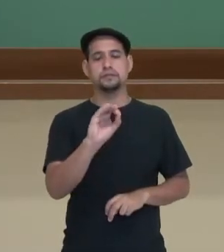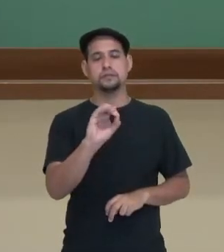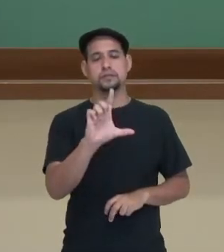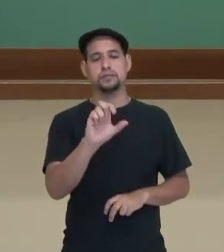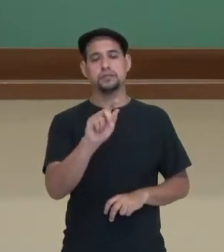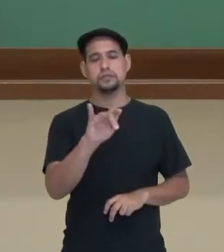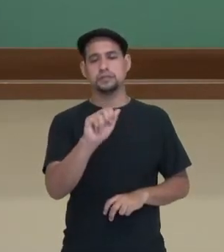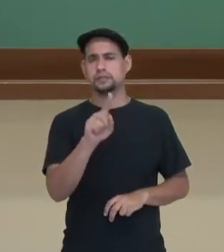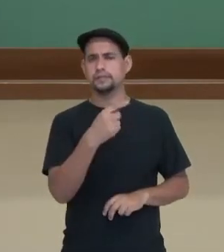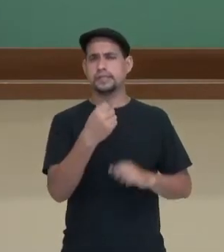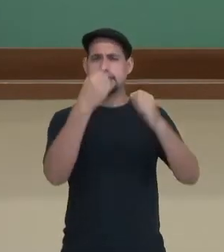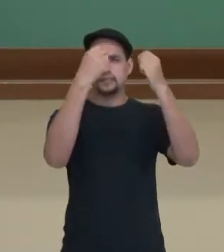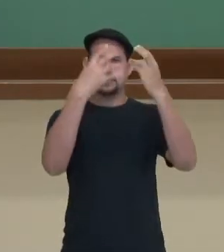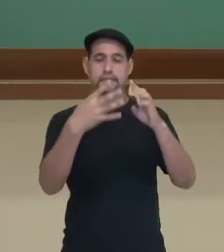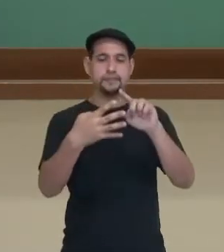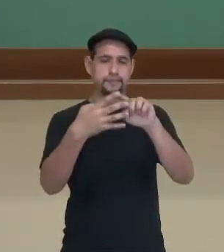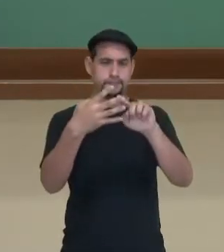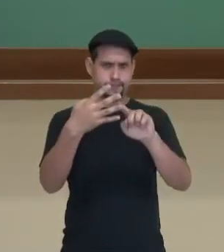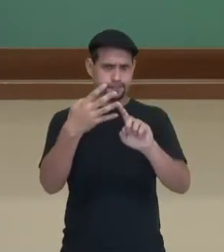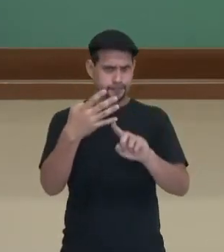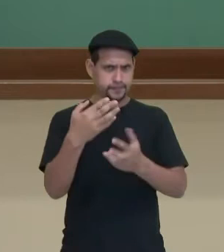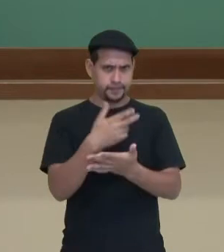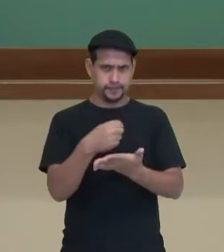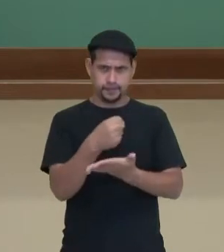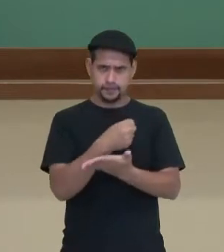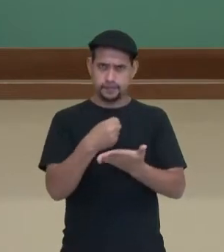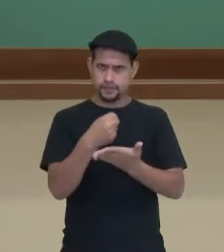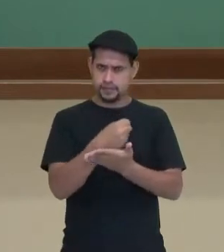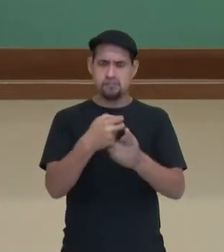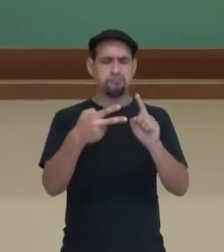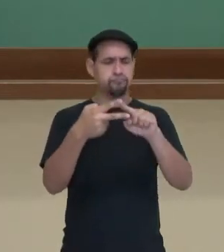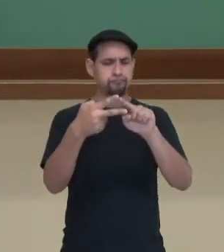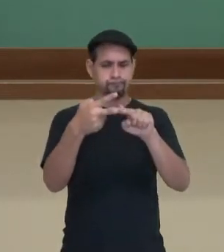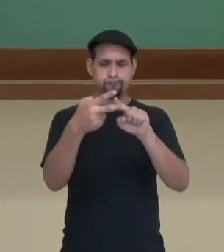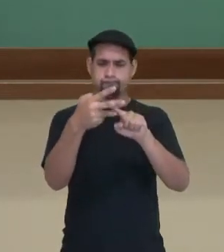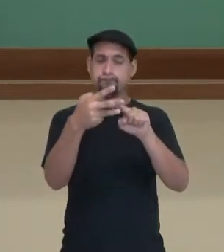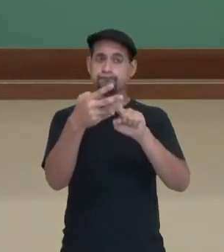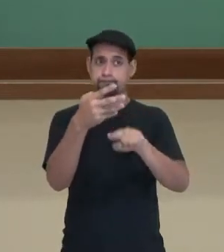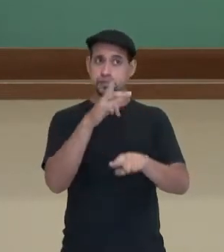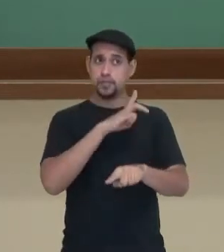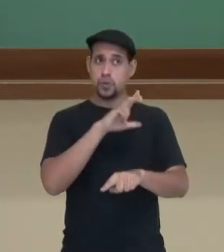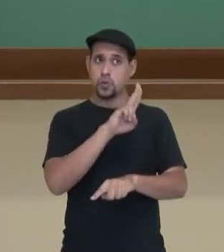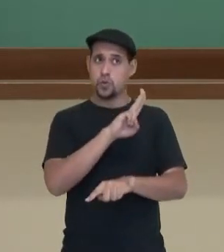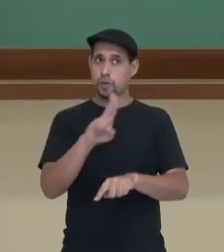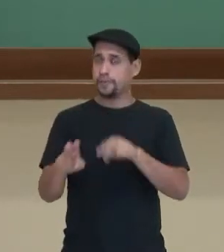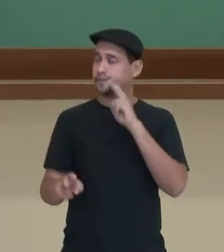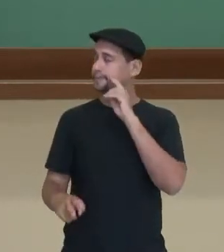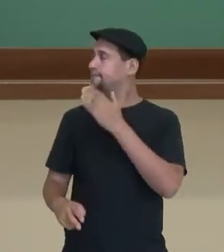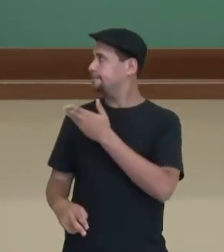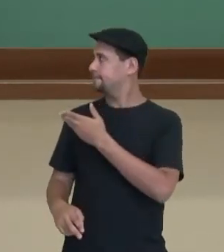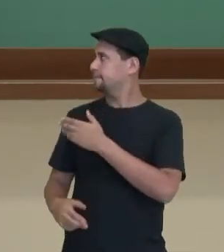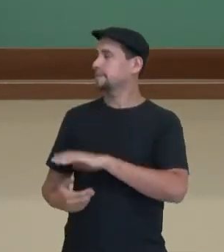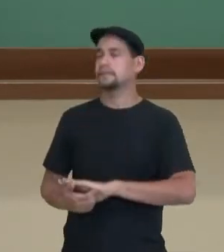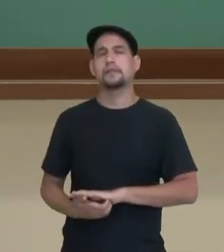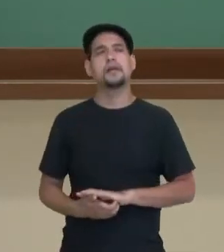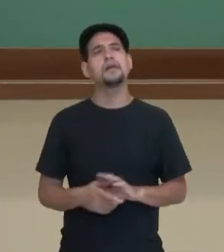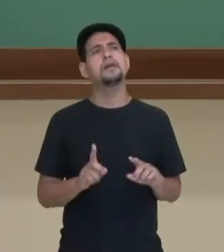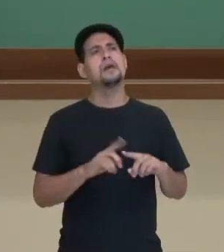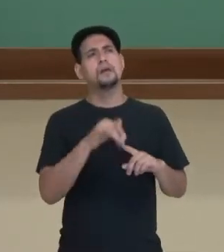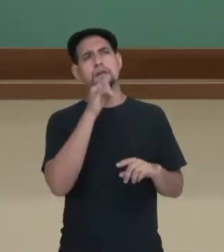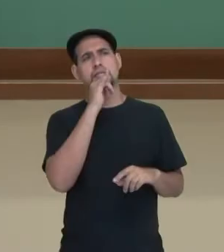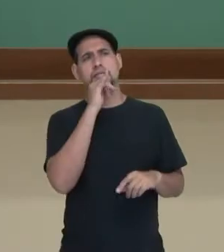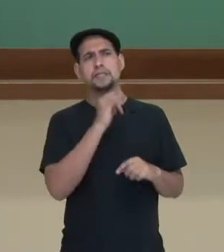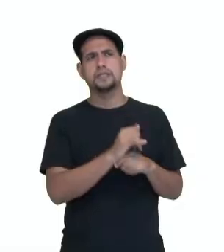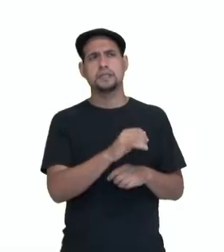falar sobre os quatro tipos básicos de tecido, tecido epitelial, tecido conjuntivo, tecido muscular e o tecido nervoso. O